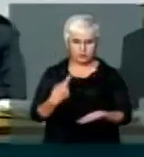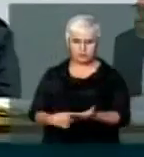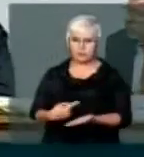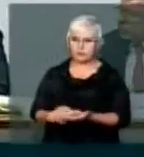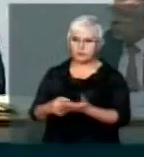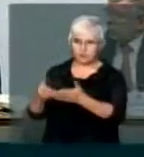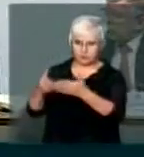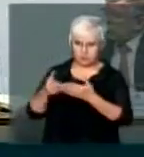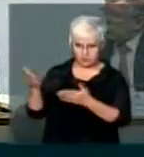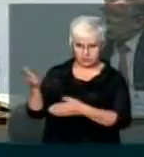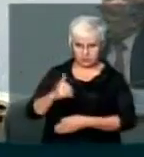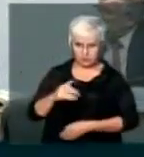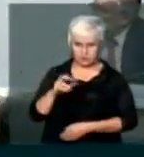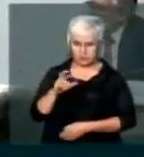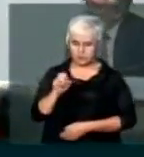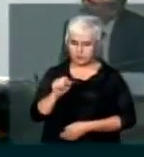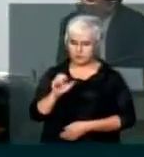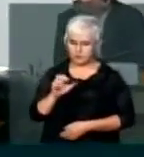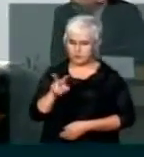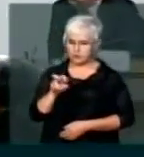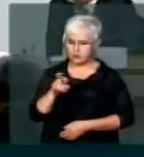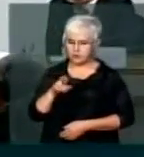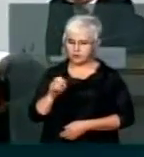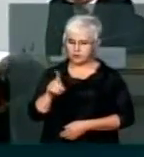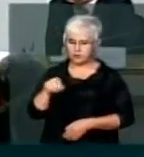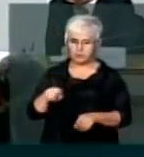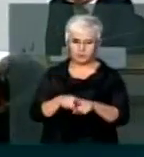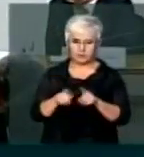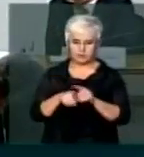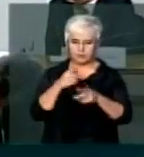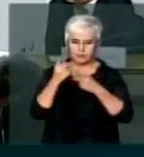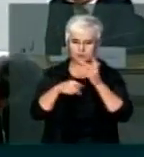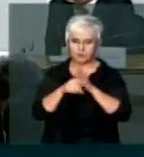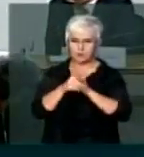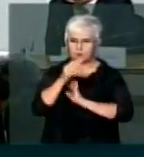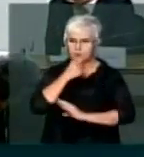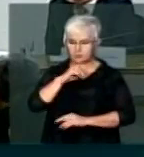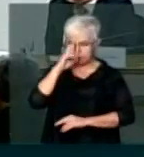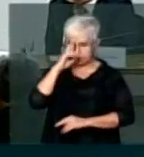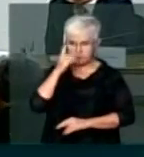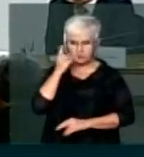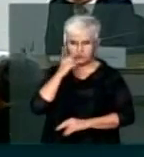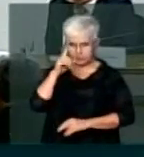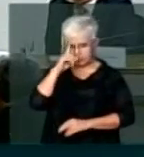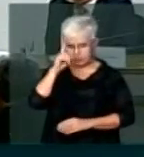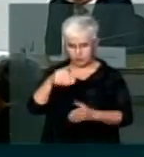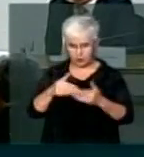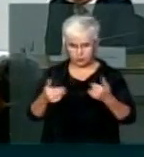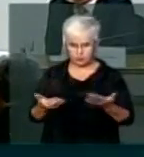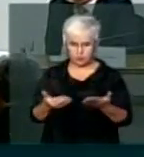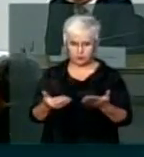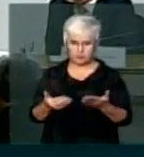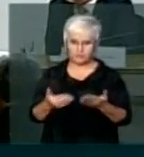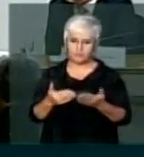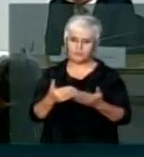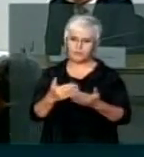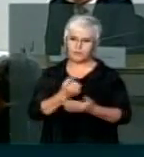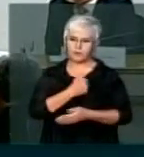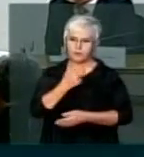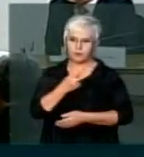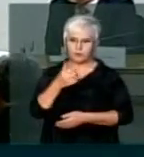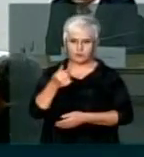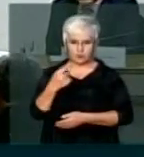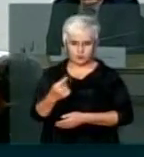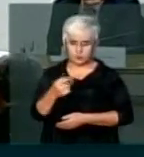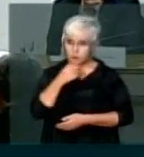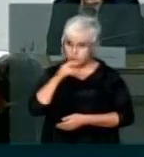Com a palavra o deputado Rubens Bueno, autor dos requerimentos 244-271. Vossa Excelência vai usar os